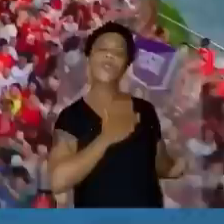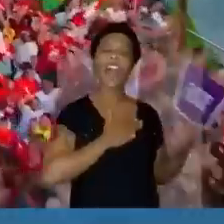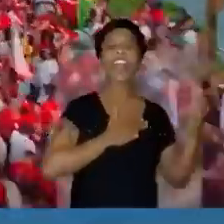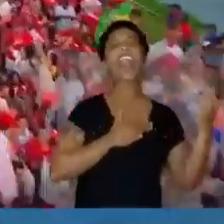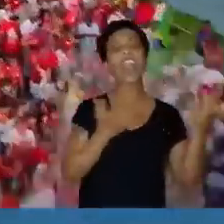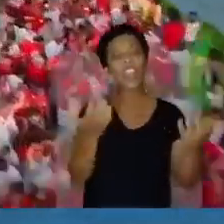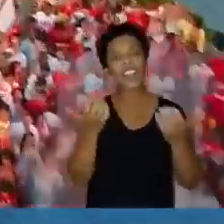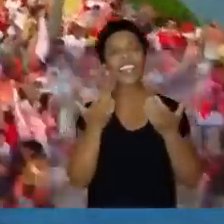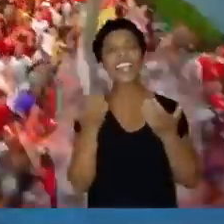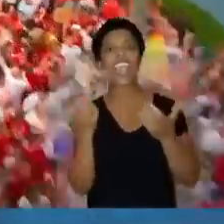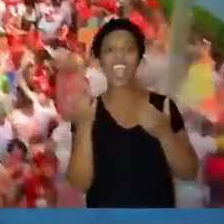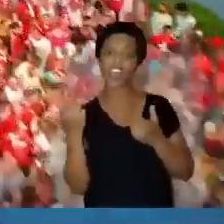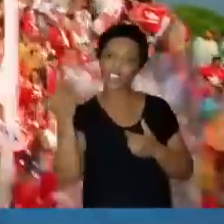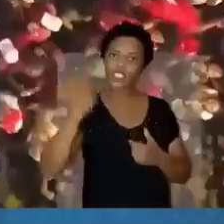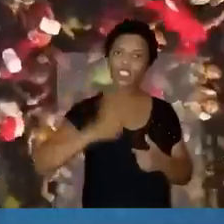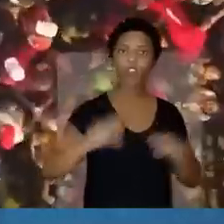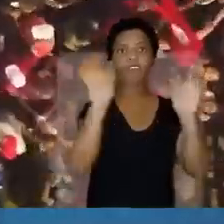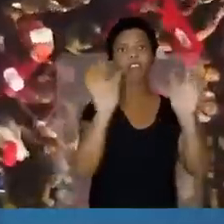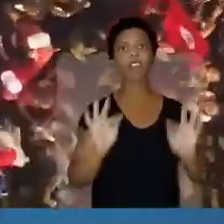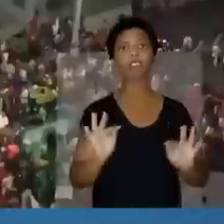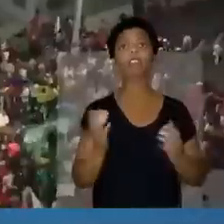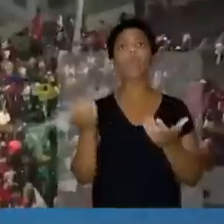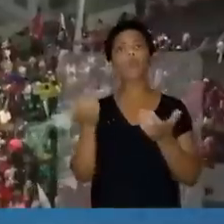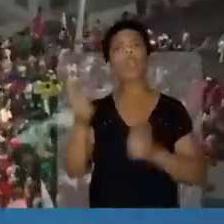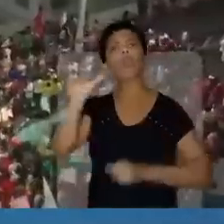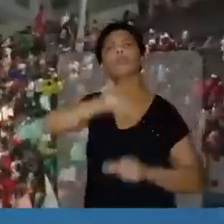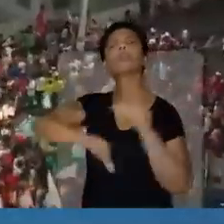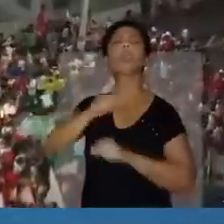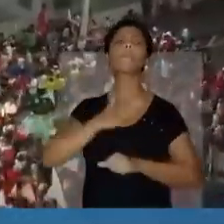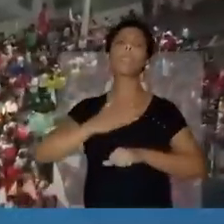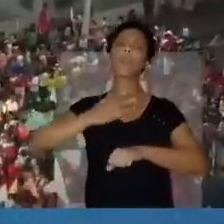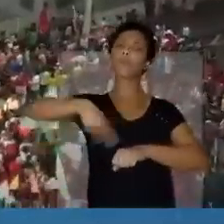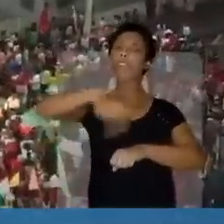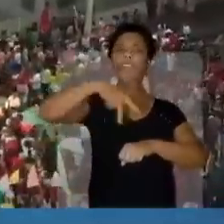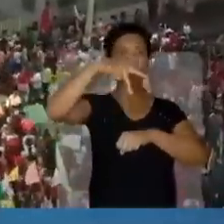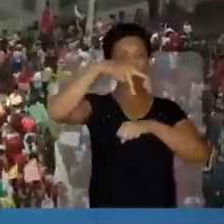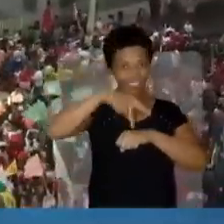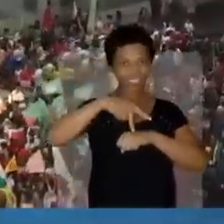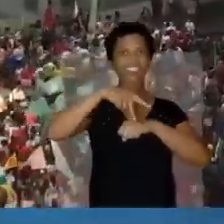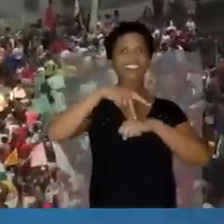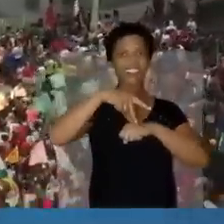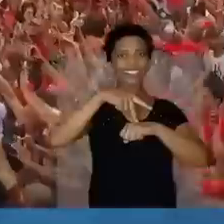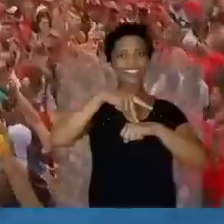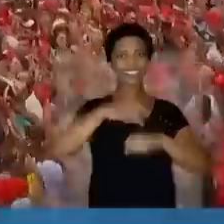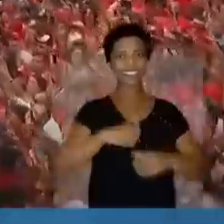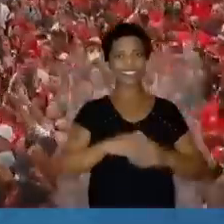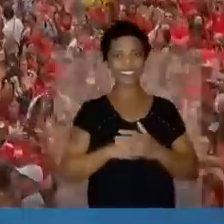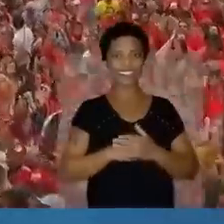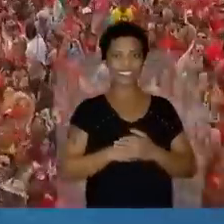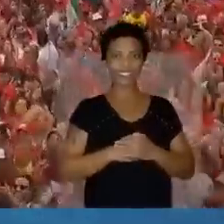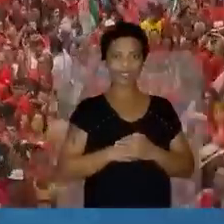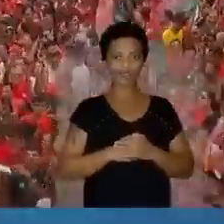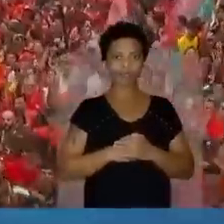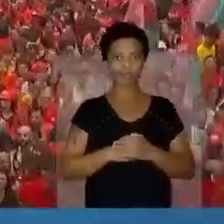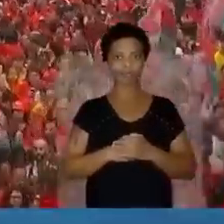vamos junto agora é Lula lá. Quero de novo ser feliz. Quero mudar o meu país.